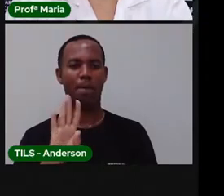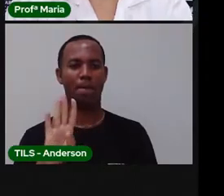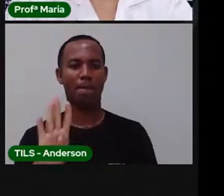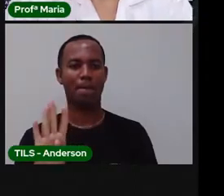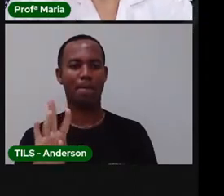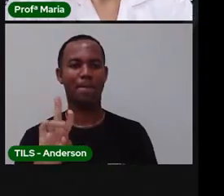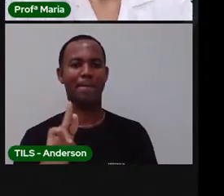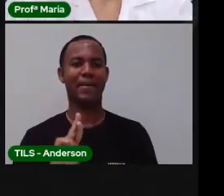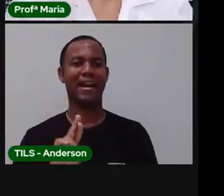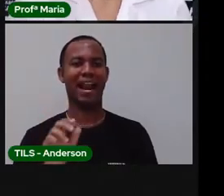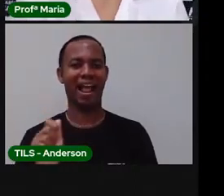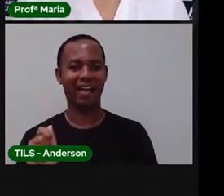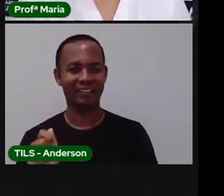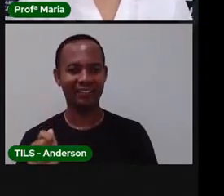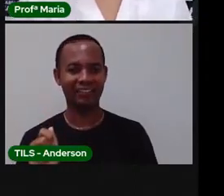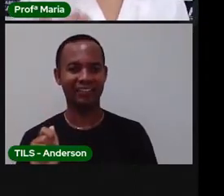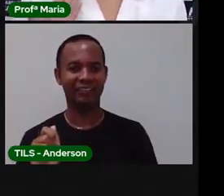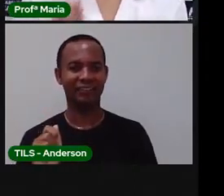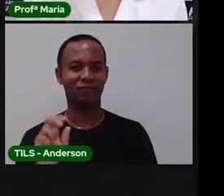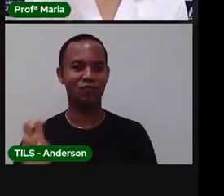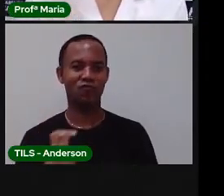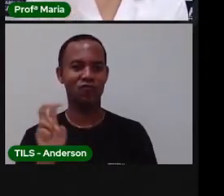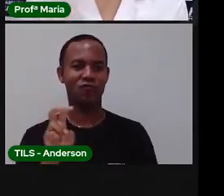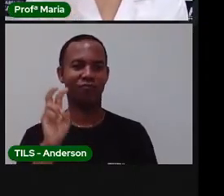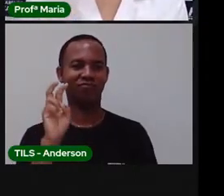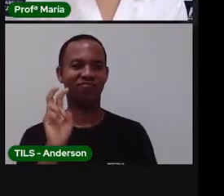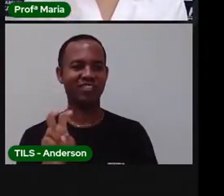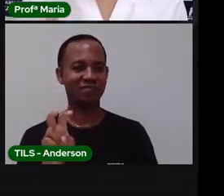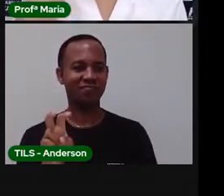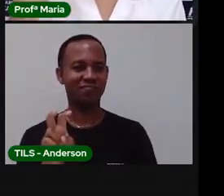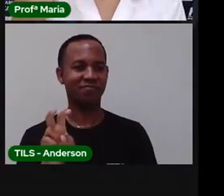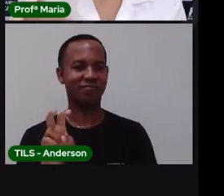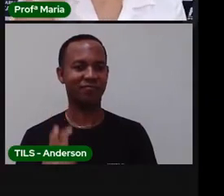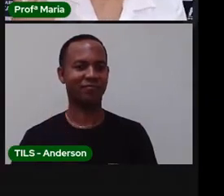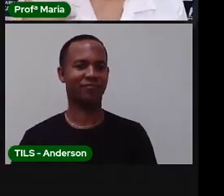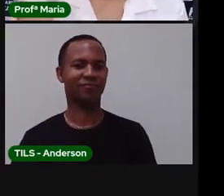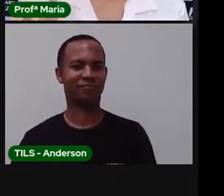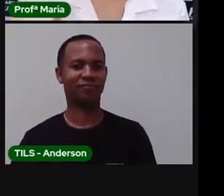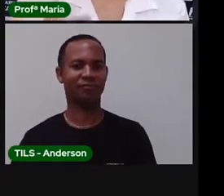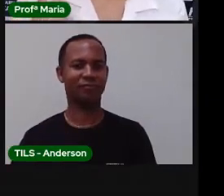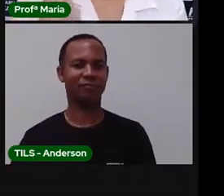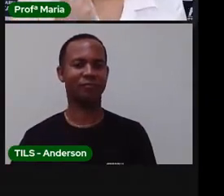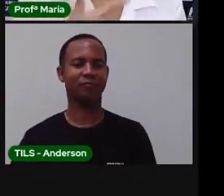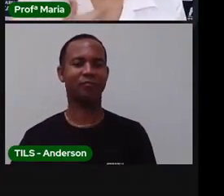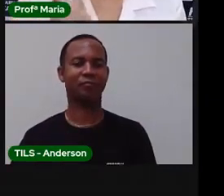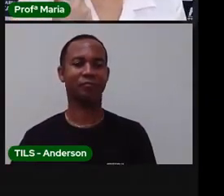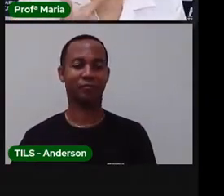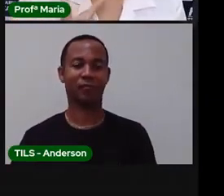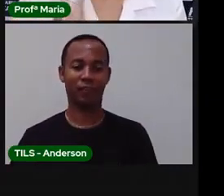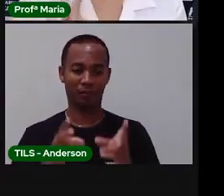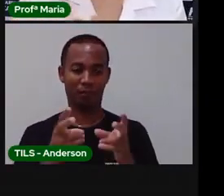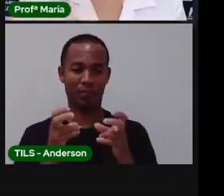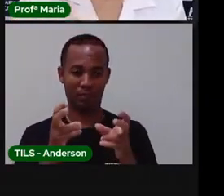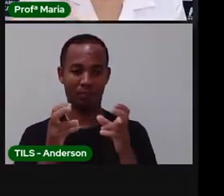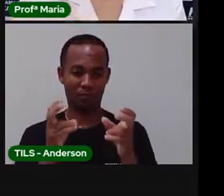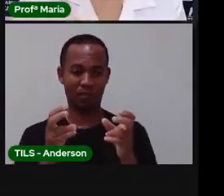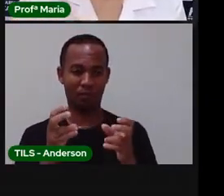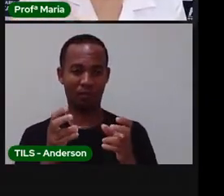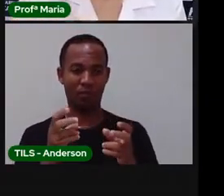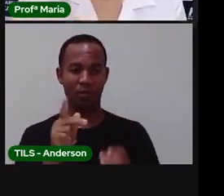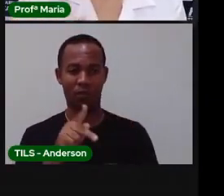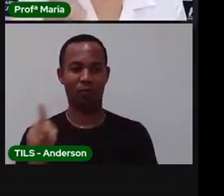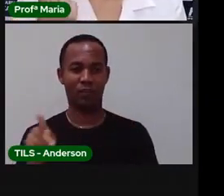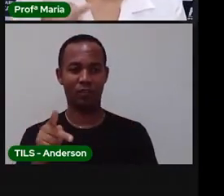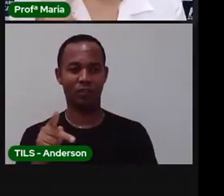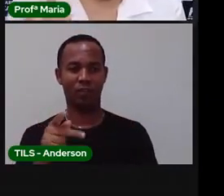-A. Perceberam que a pró foi falando devagar? Pra vocês observarem os movimentos na boca da pró?